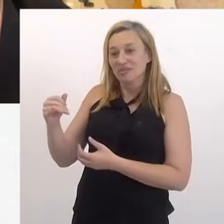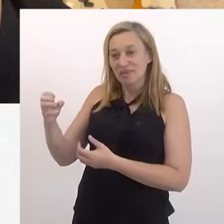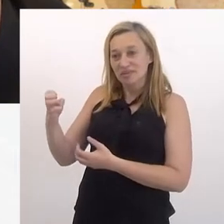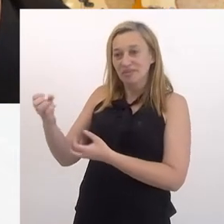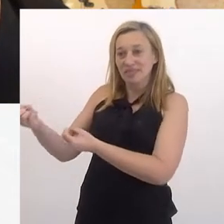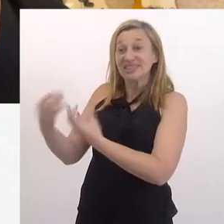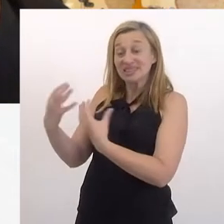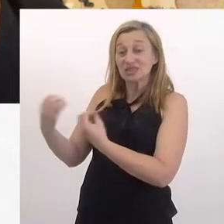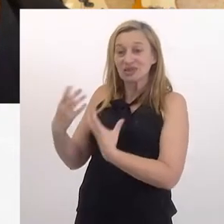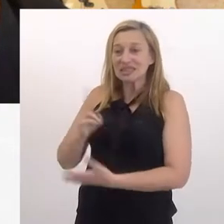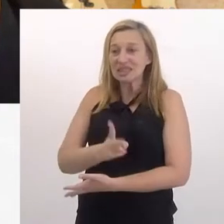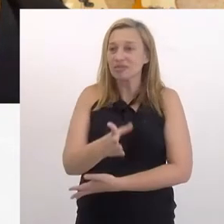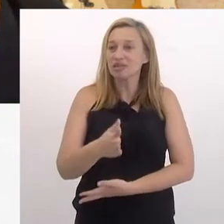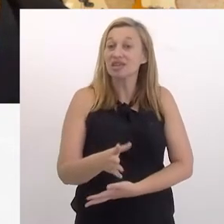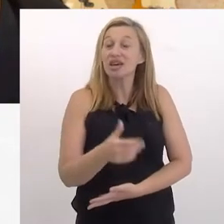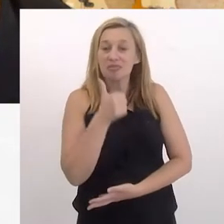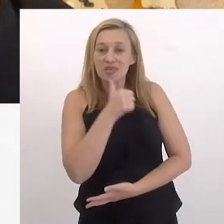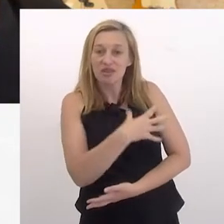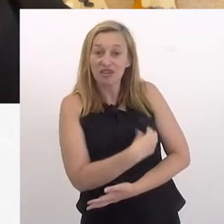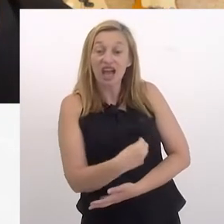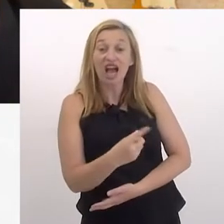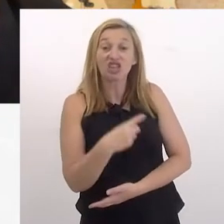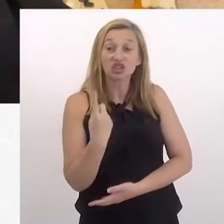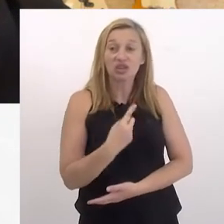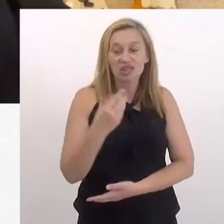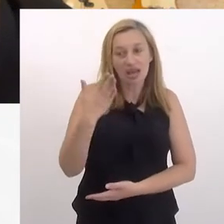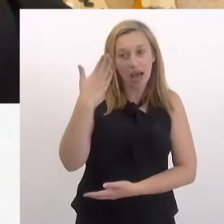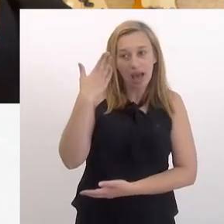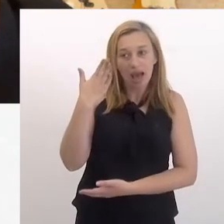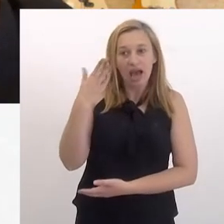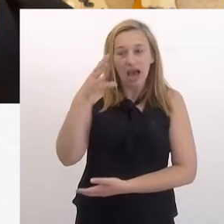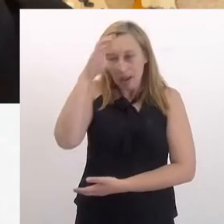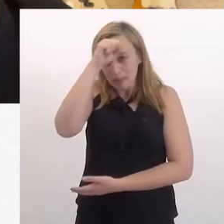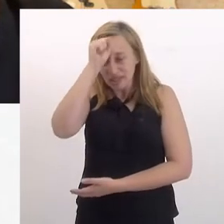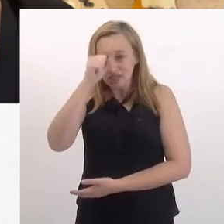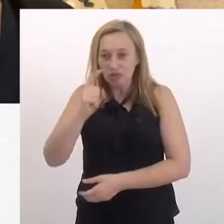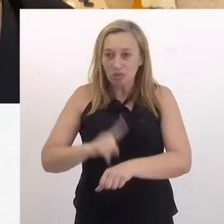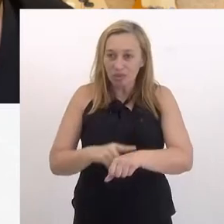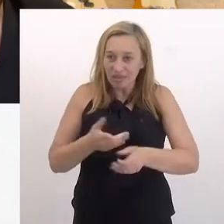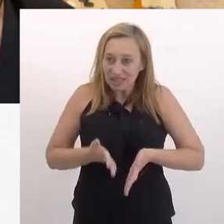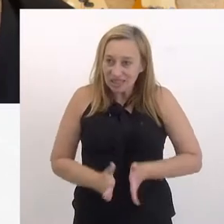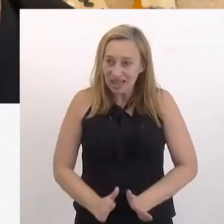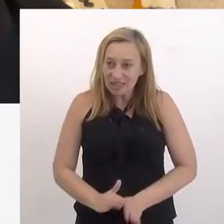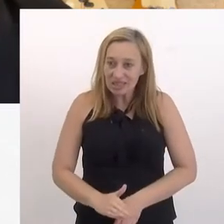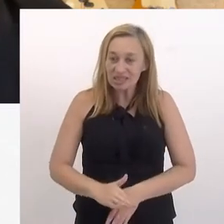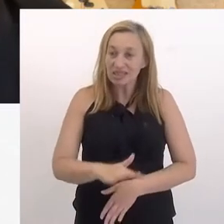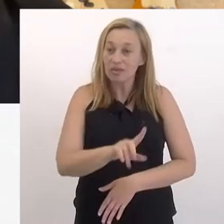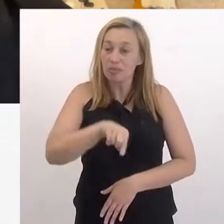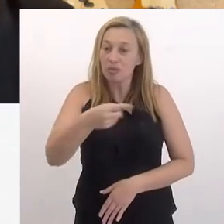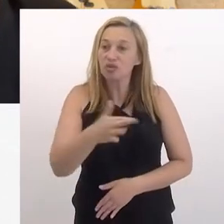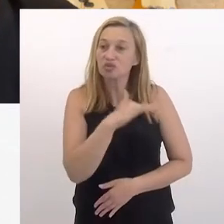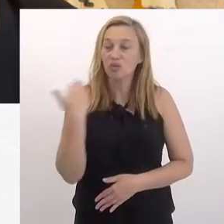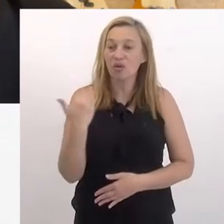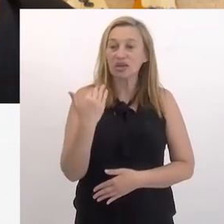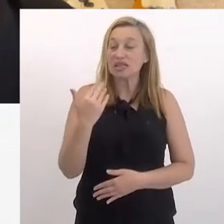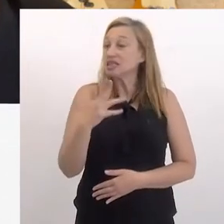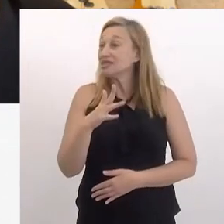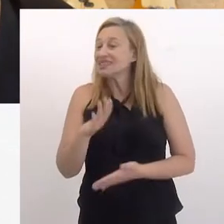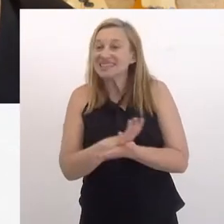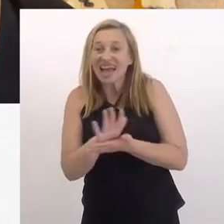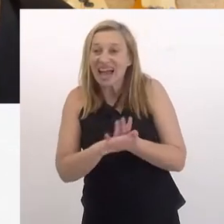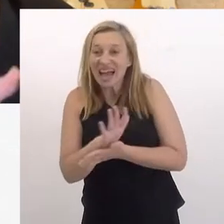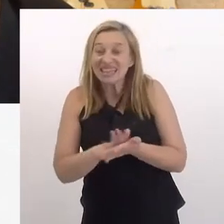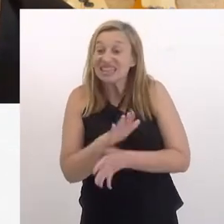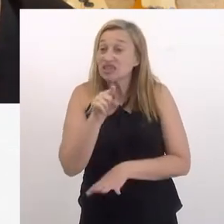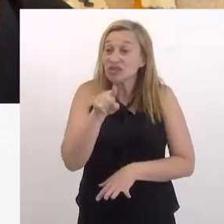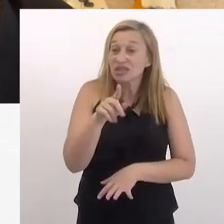pais me ensinavam sempre isso na vida. Minha filha, a gente aprende do dia que a gente nasce ao dia que a gente morre. Não tem nenhuma